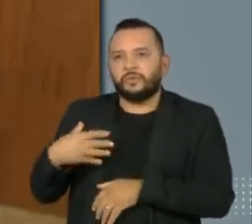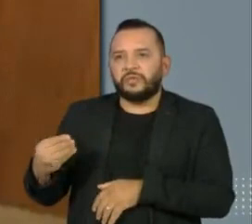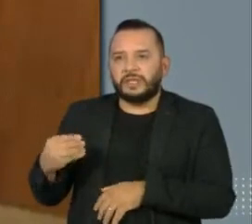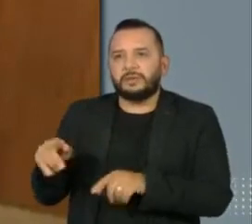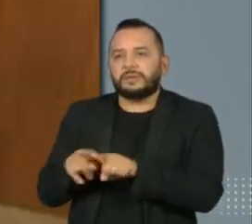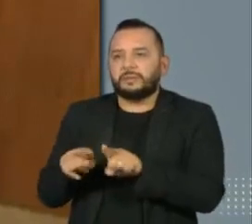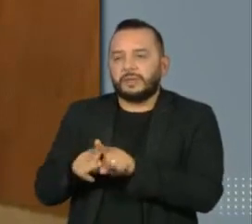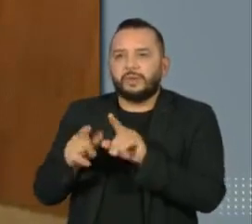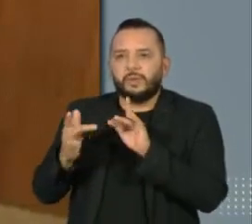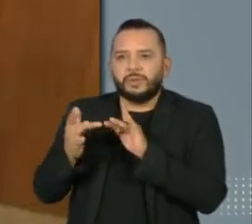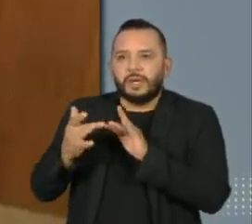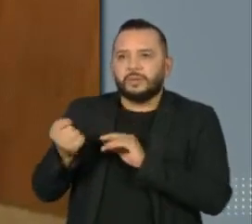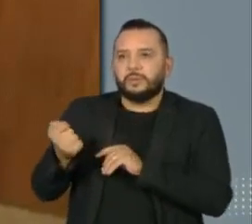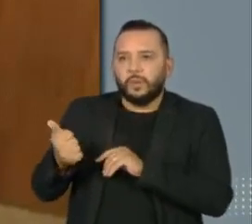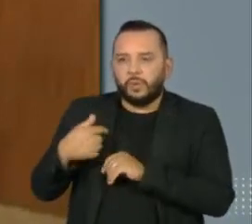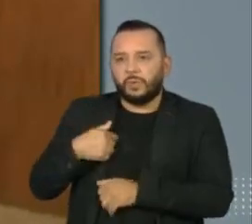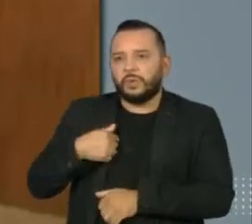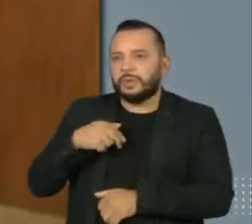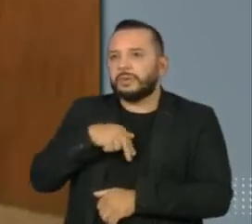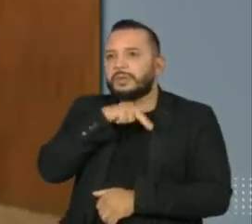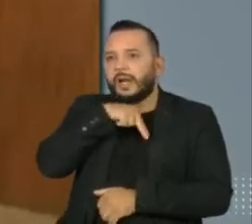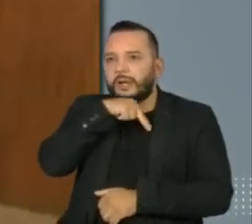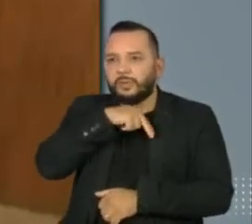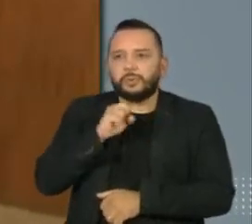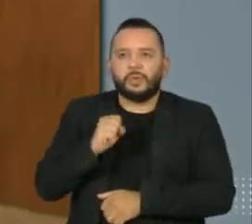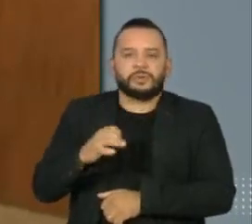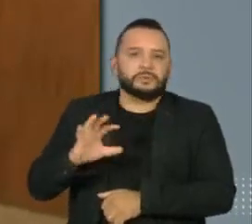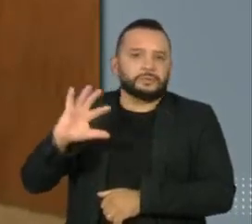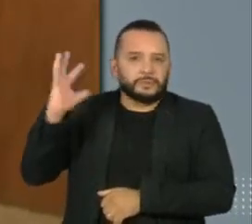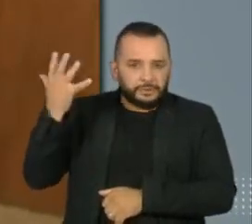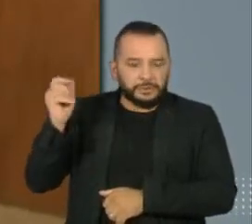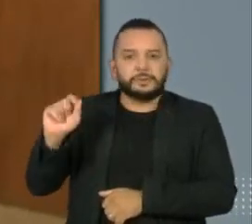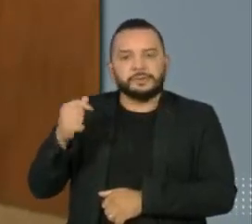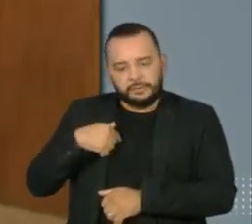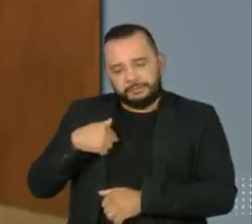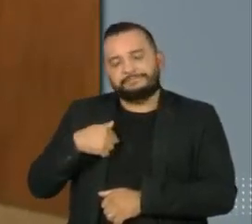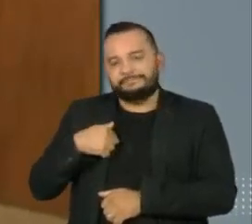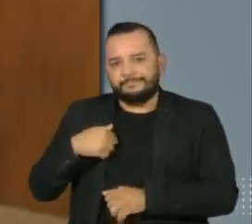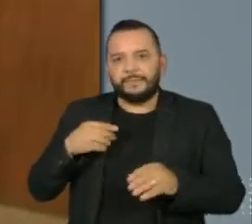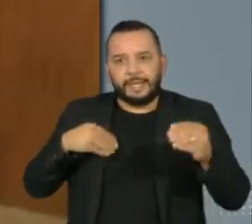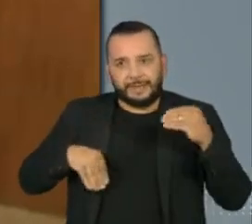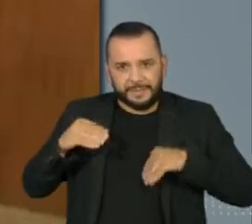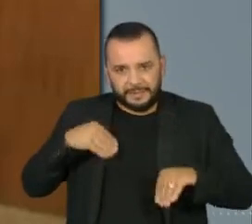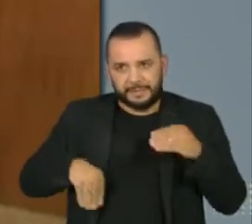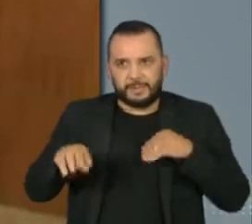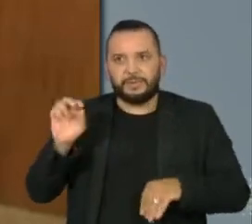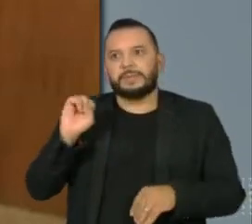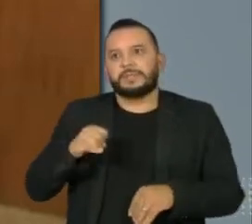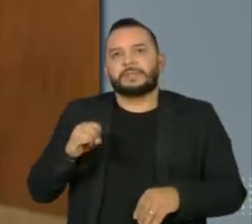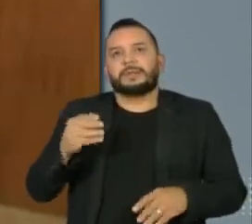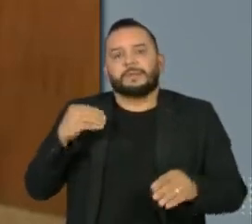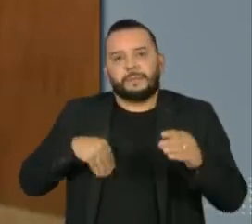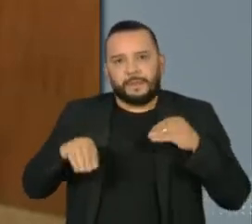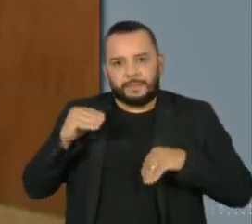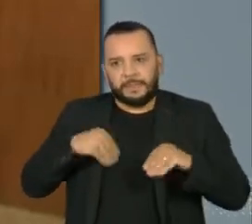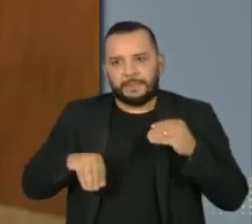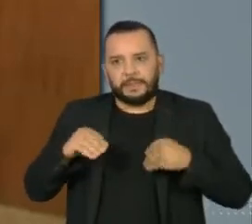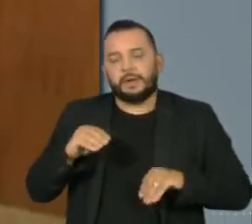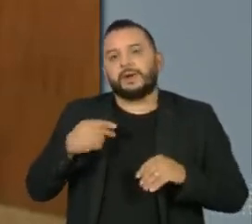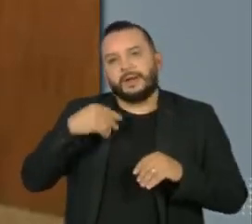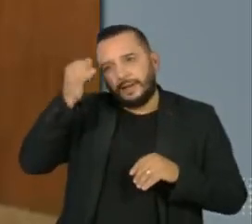isso faz com que elas tenham uma propensão muito maior a estados depressivos. Indiretamente faz com que ela tome menos